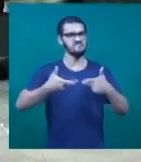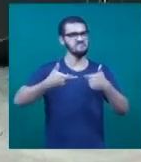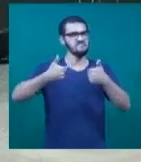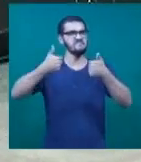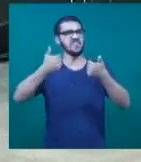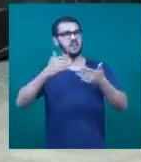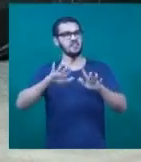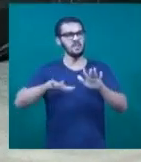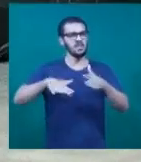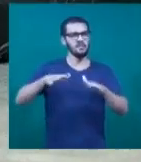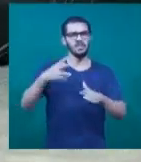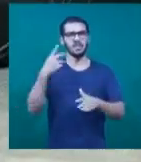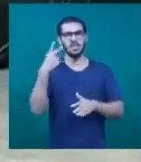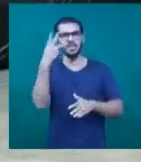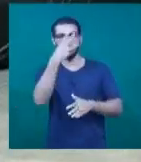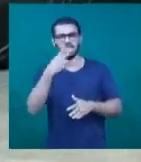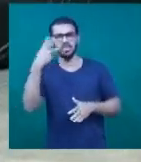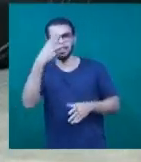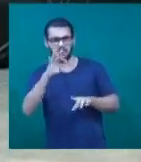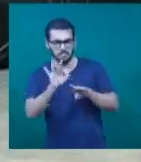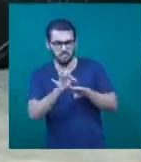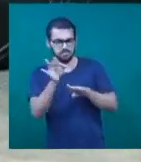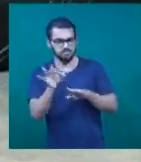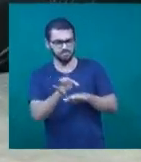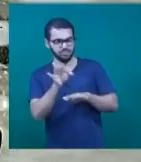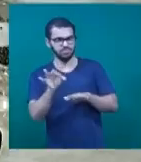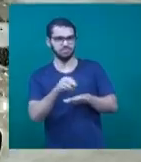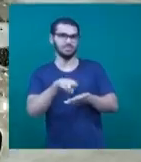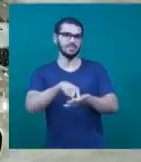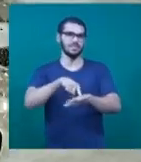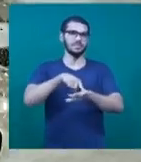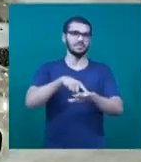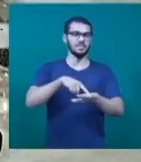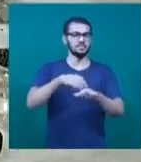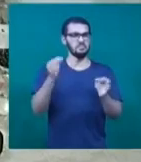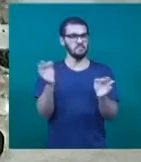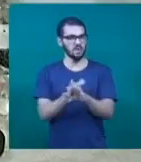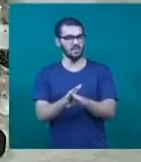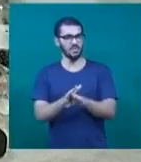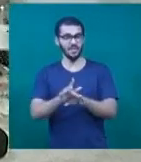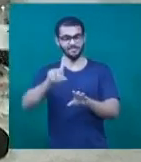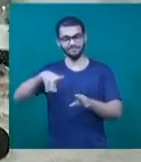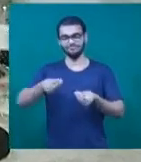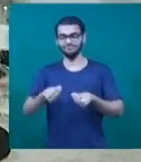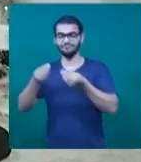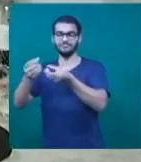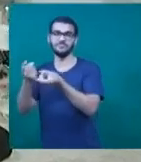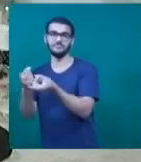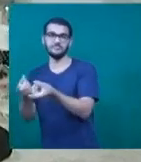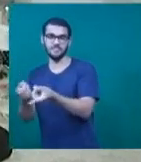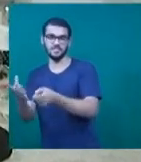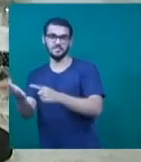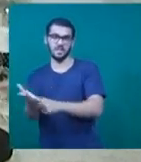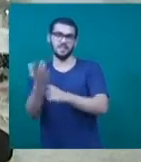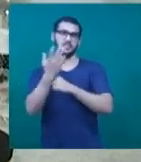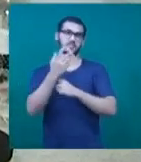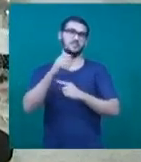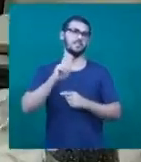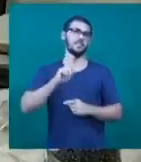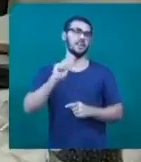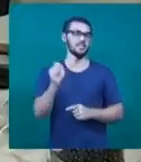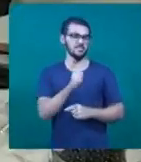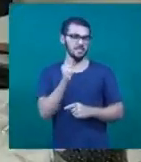média três horas para bordar um par de chinelo. Quando fica pronto, o calçado é vendido no bazar para ajudar a associação.